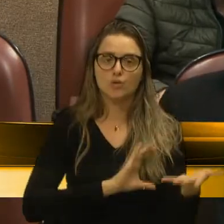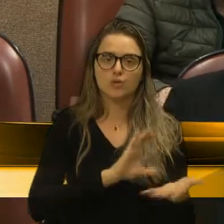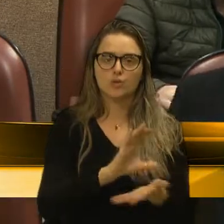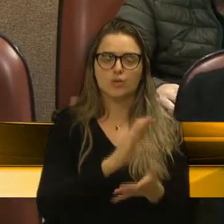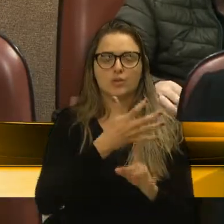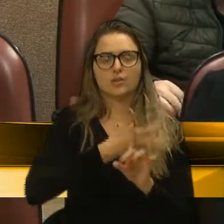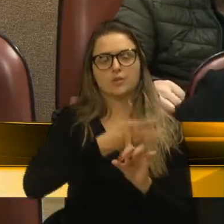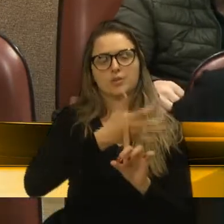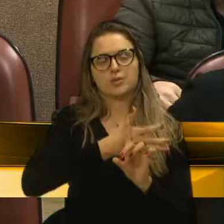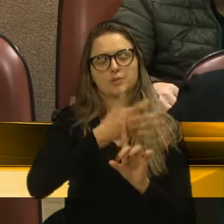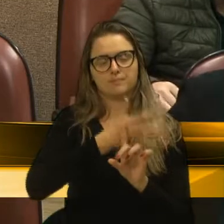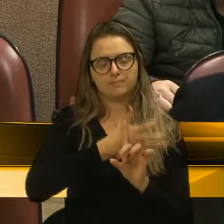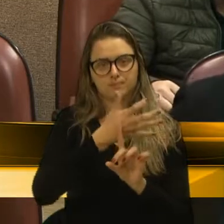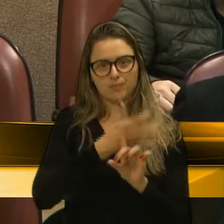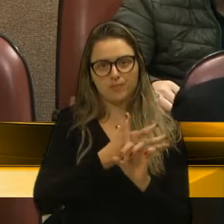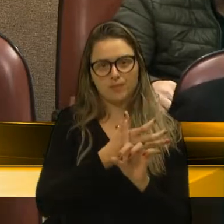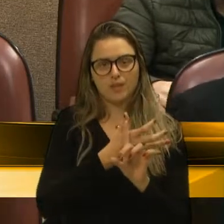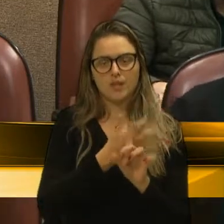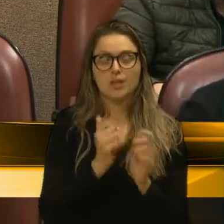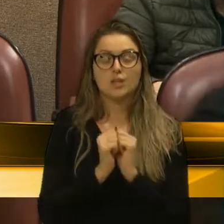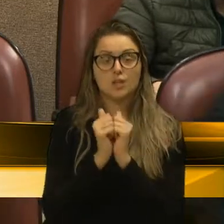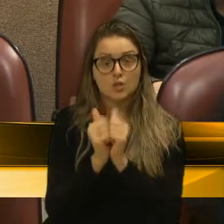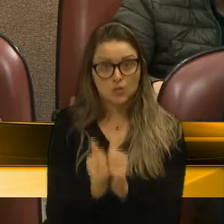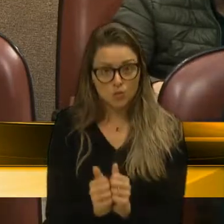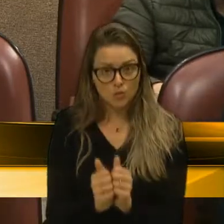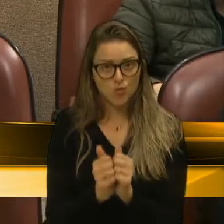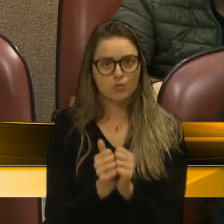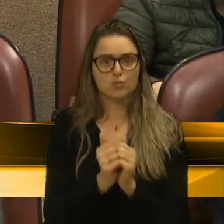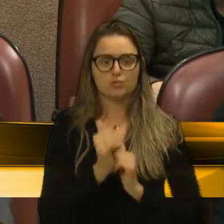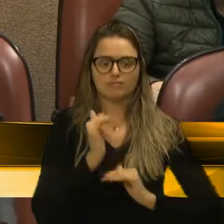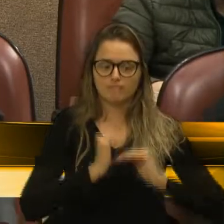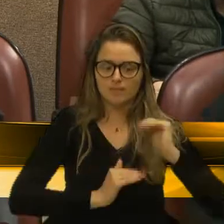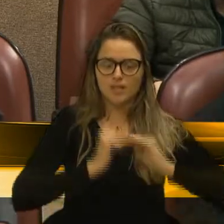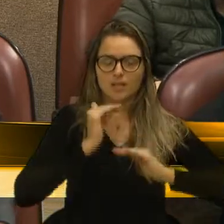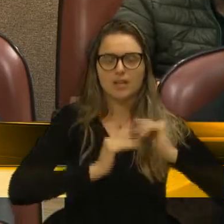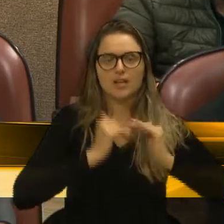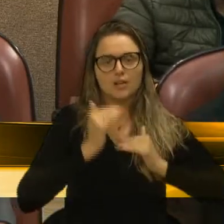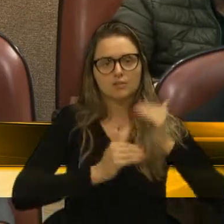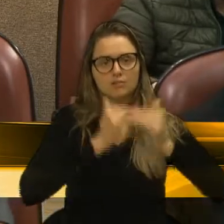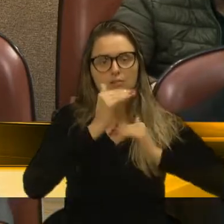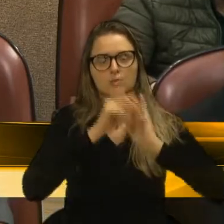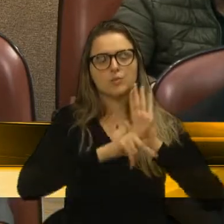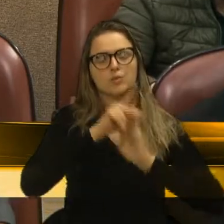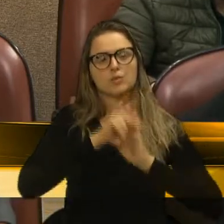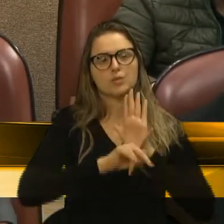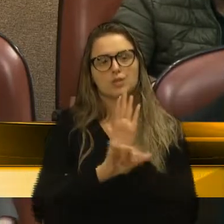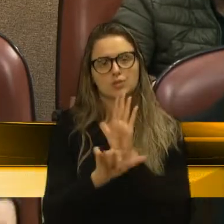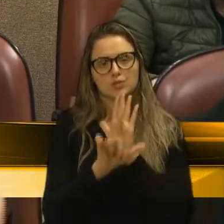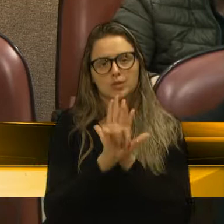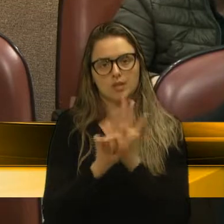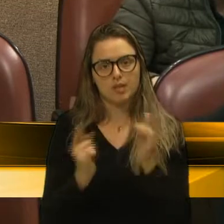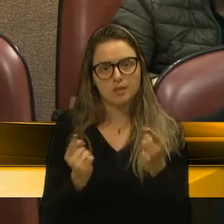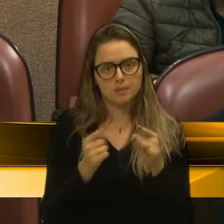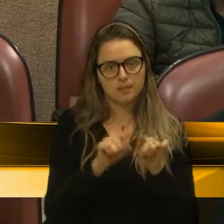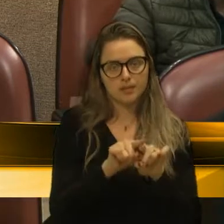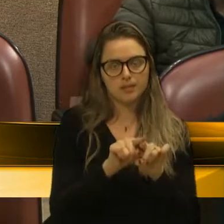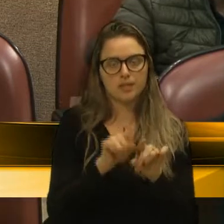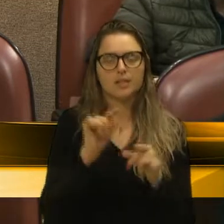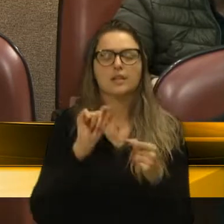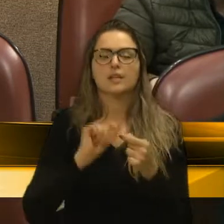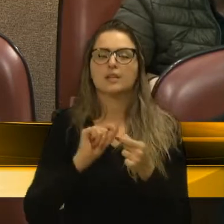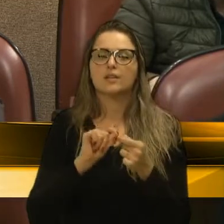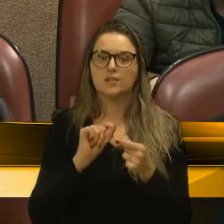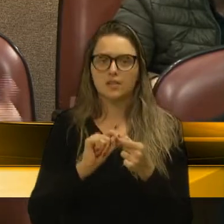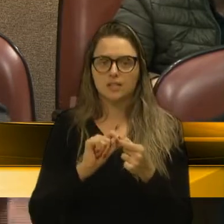acessibilidade, que, juntamente com ele, construímos, então, esse projeto de lei, fazendo que haja